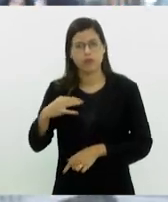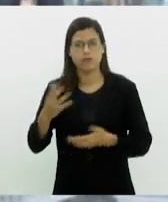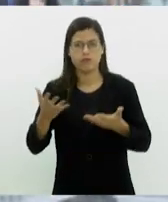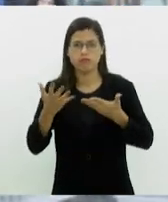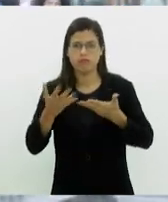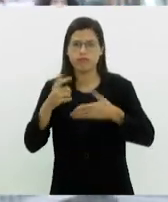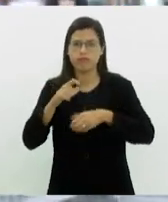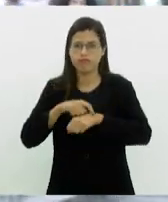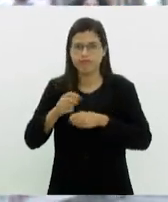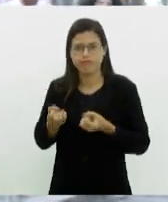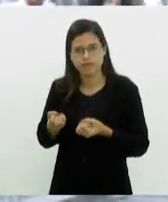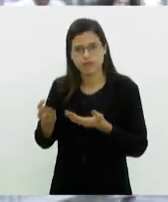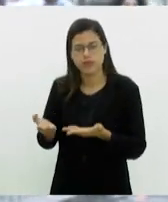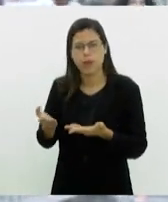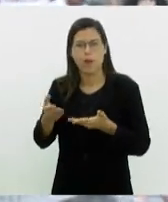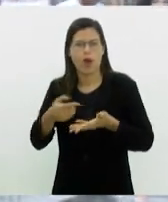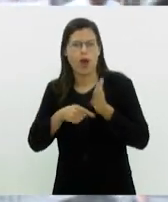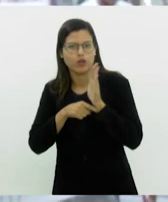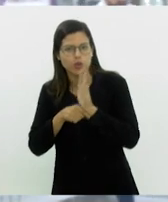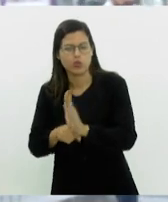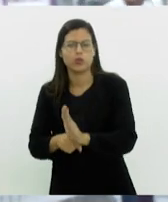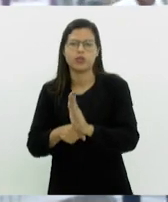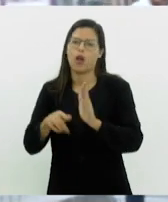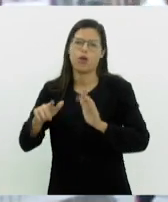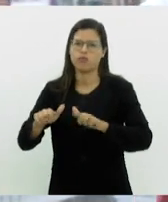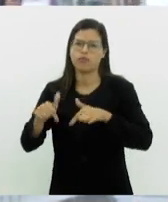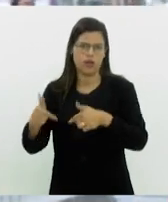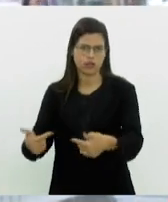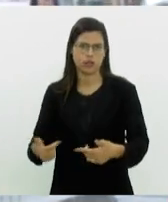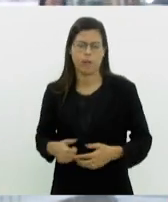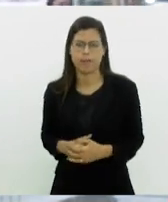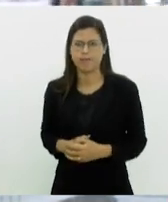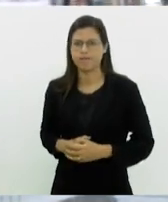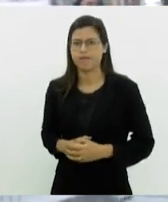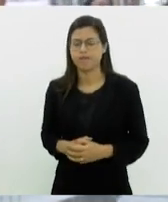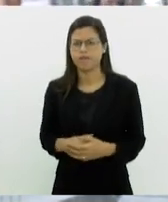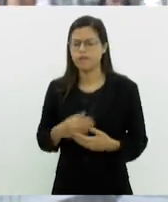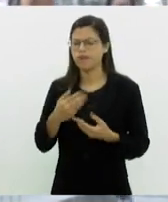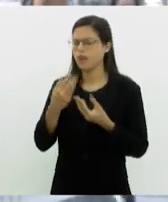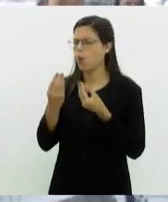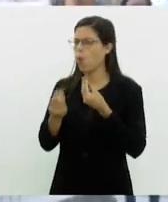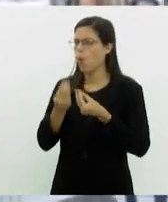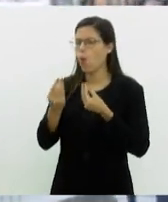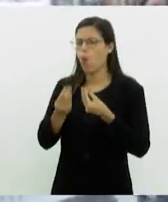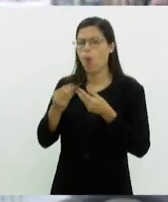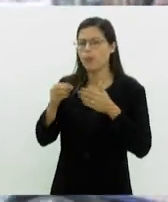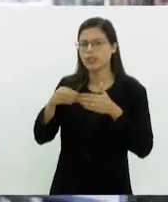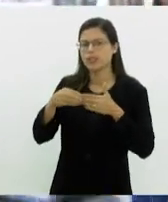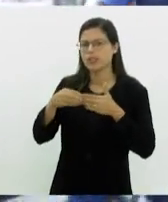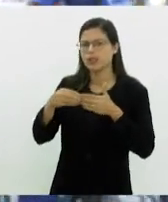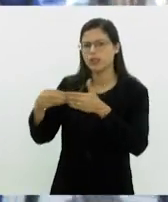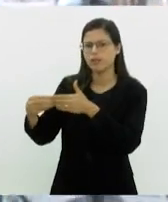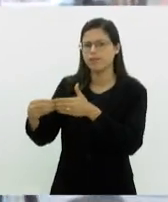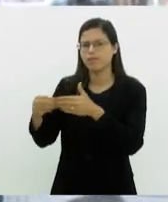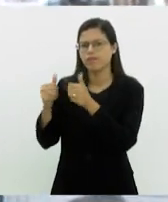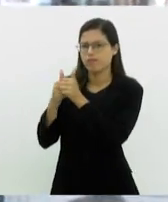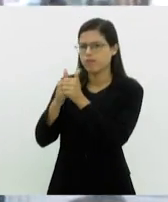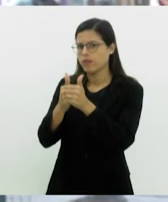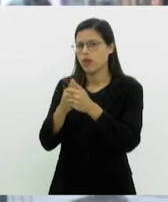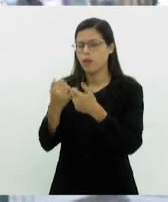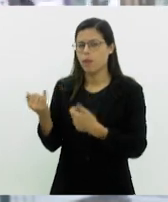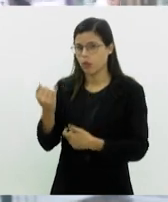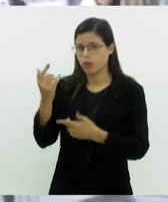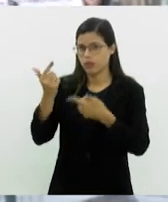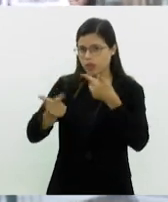tempo para poder contribuir com uma causa ou com alguma ação. E como é que é esse direcionamento? Porque é importante ter esse trabalho,